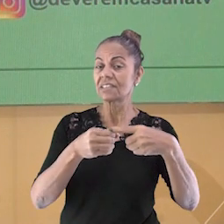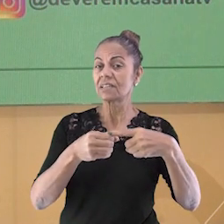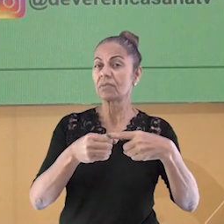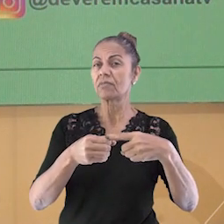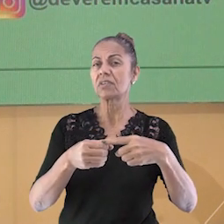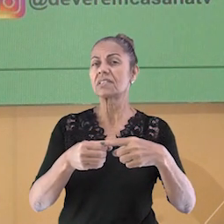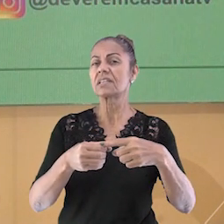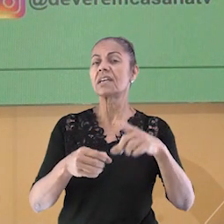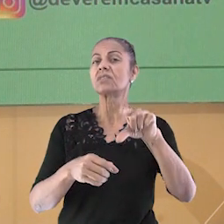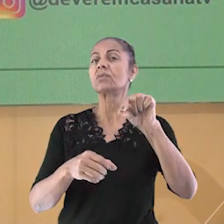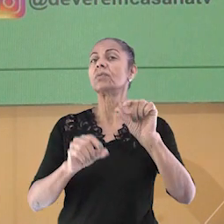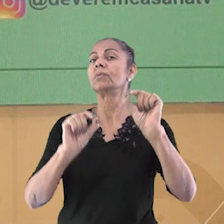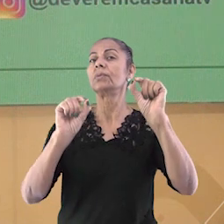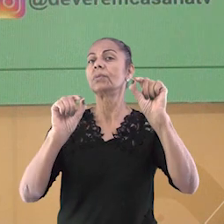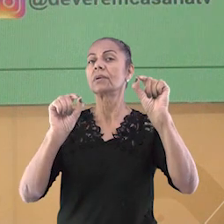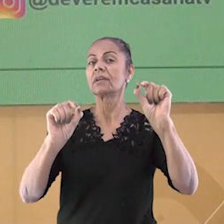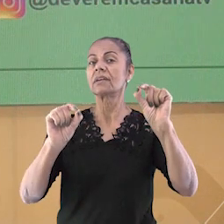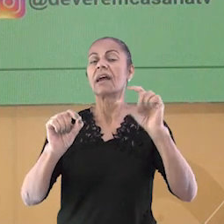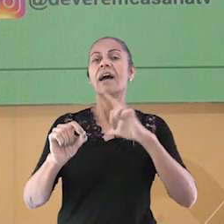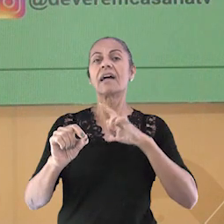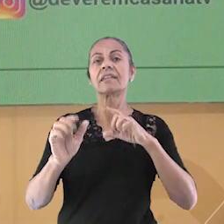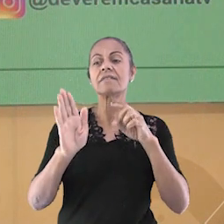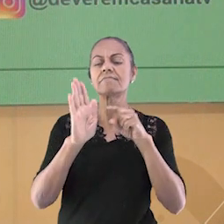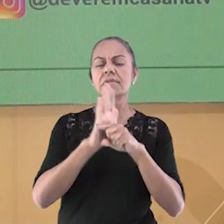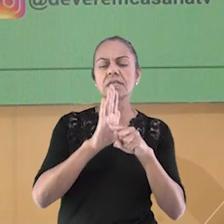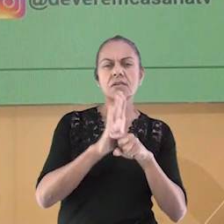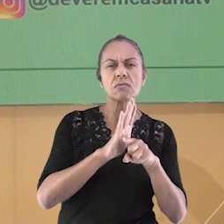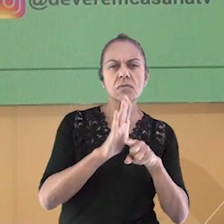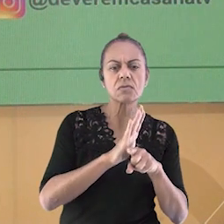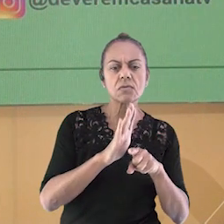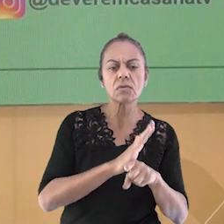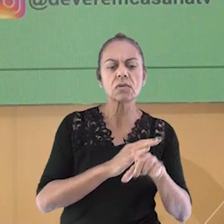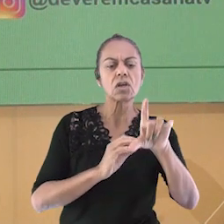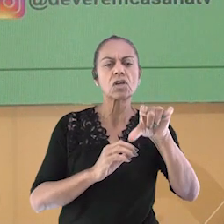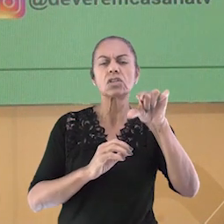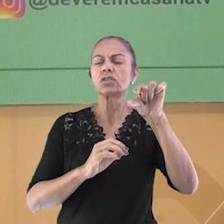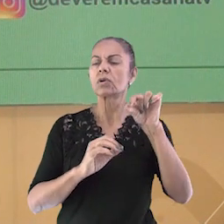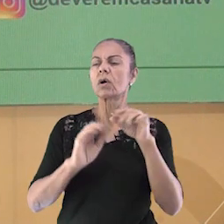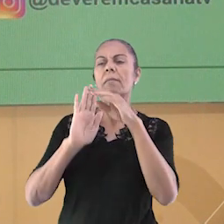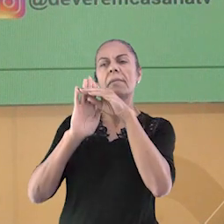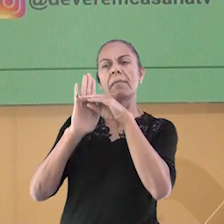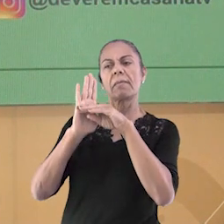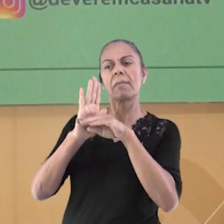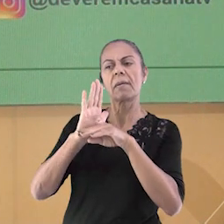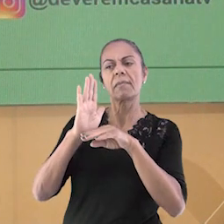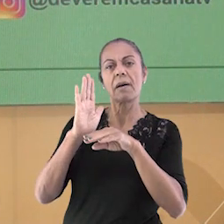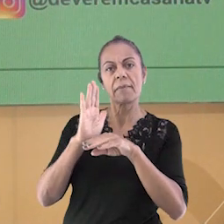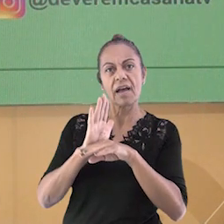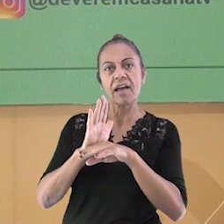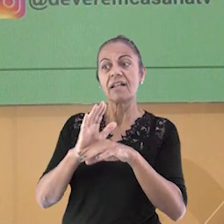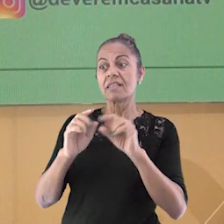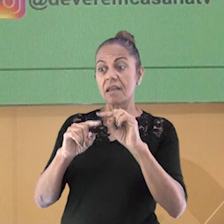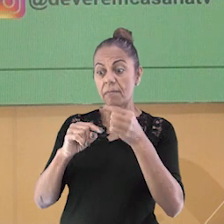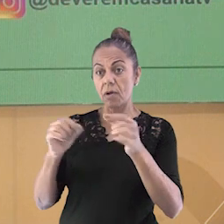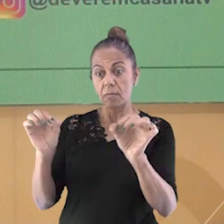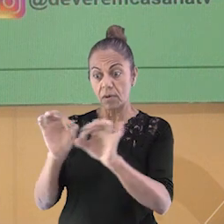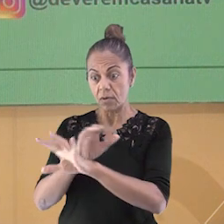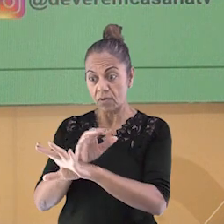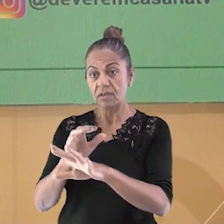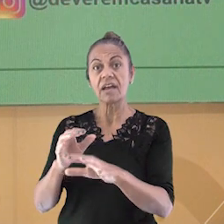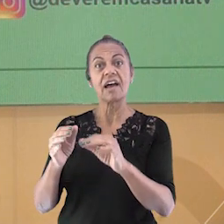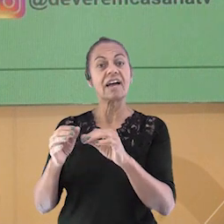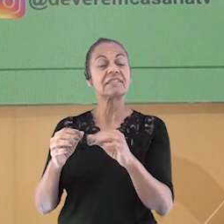seria? Aqui nessas perguntas, vocês também terão tempo de 15 segundos para copiarem ou tirarem foto, o que vocês